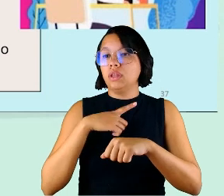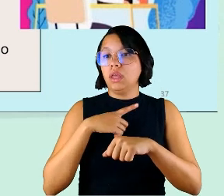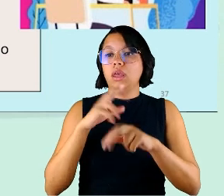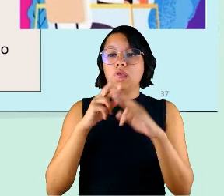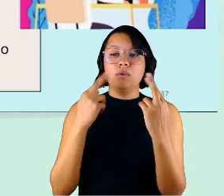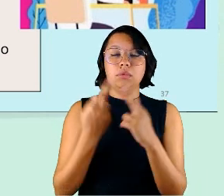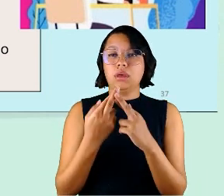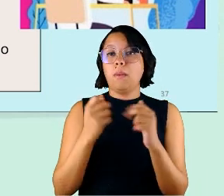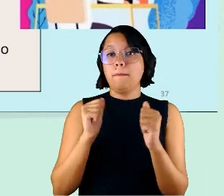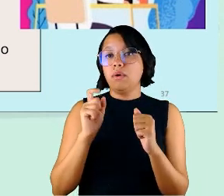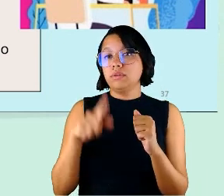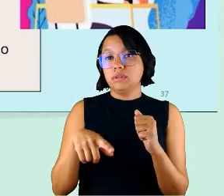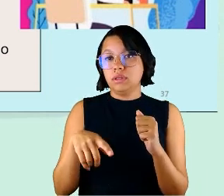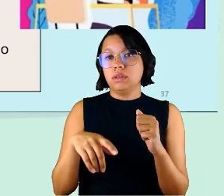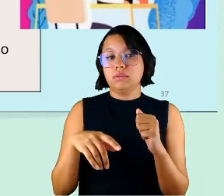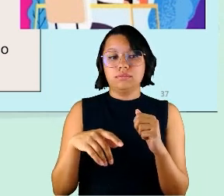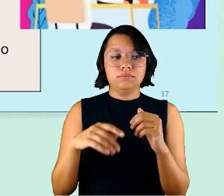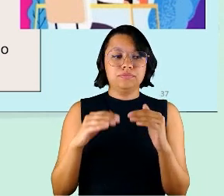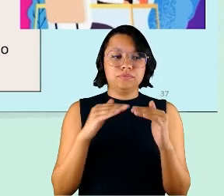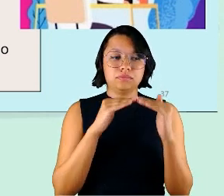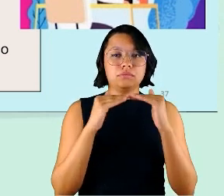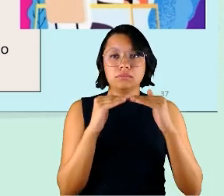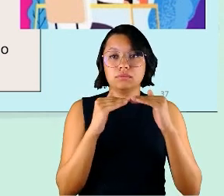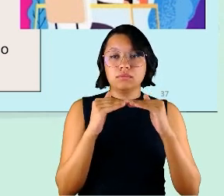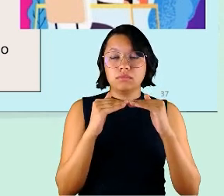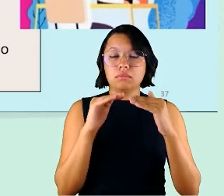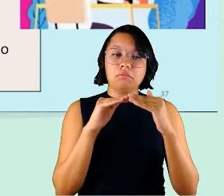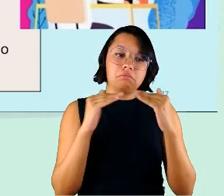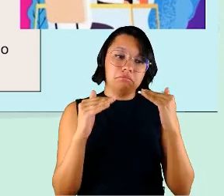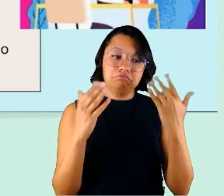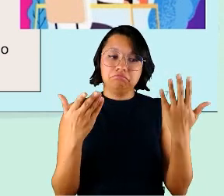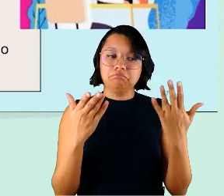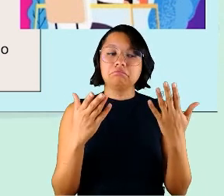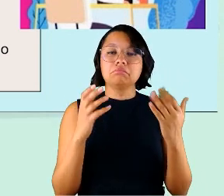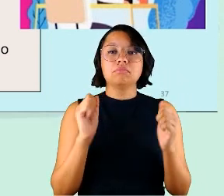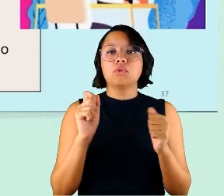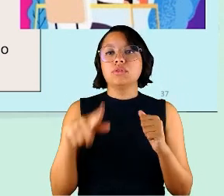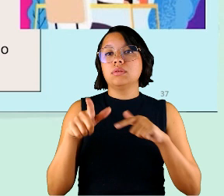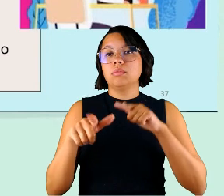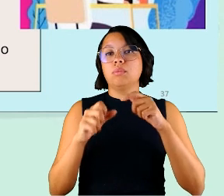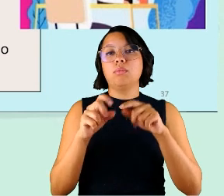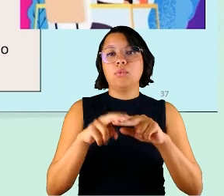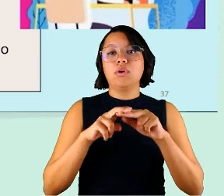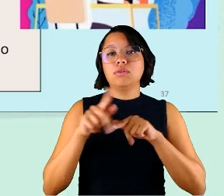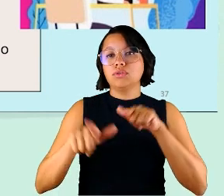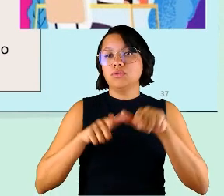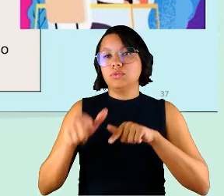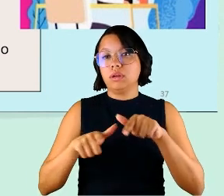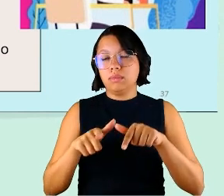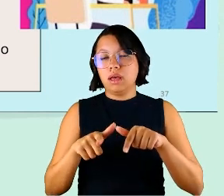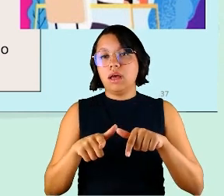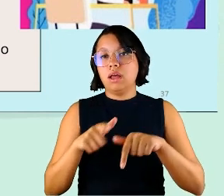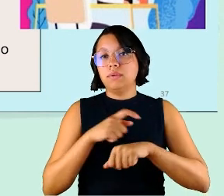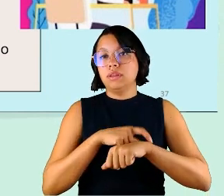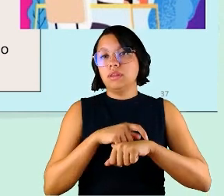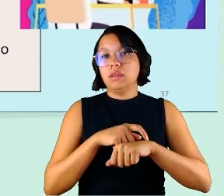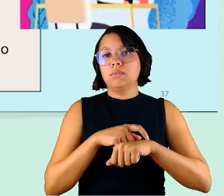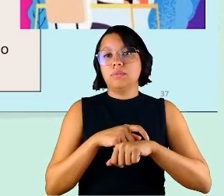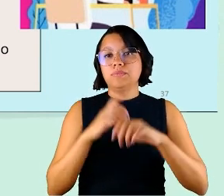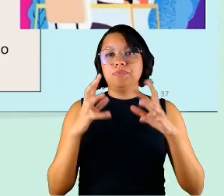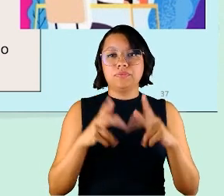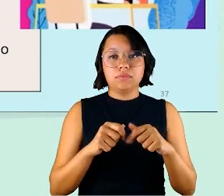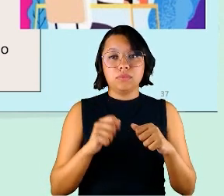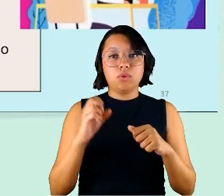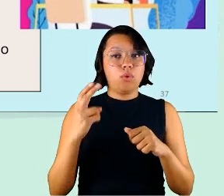pode ser mediada né no caso de ser teletrabalho em tempo integral e os horários flexíveis que são algo